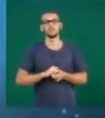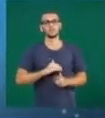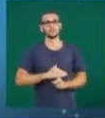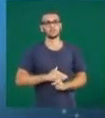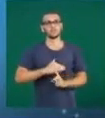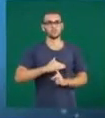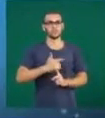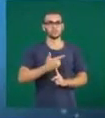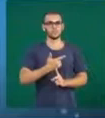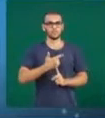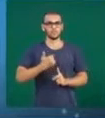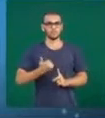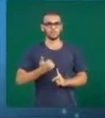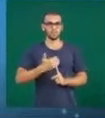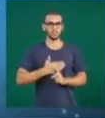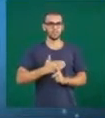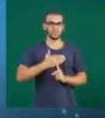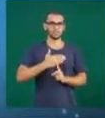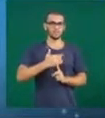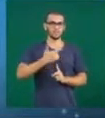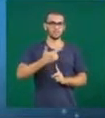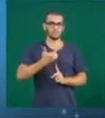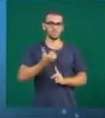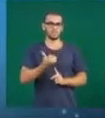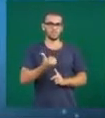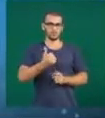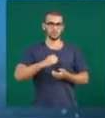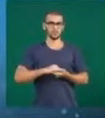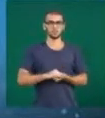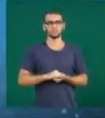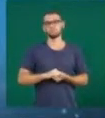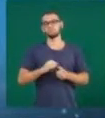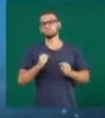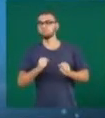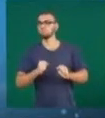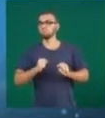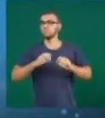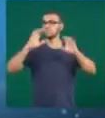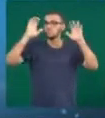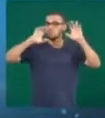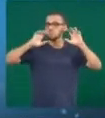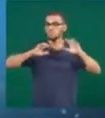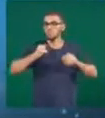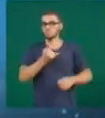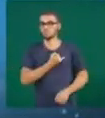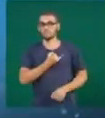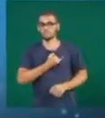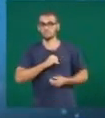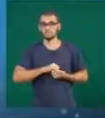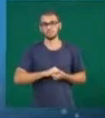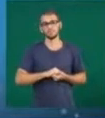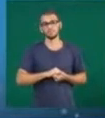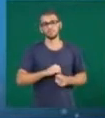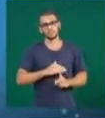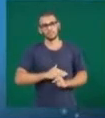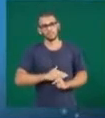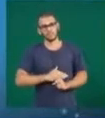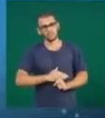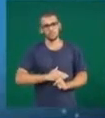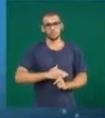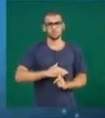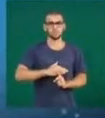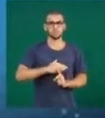é de 21 graus e a máxima de 26. Pode chover também em Tuiutaba. Os termômetros podem marcar